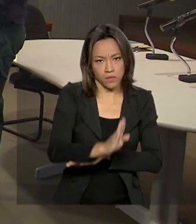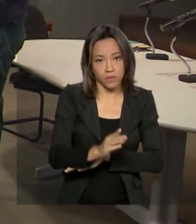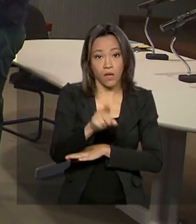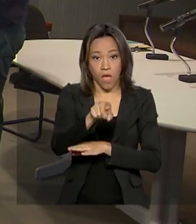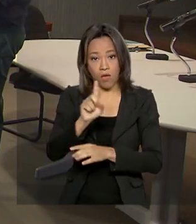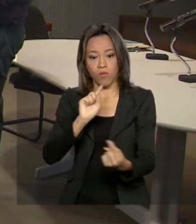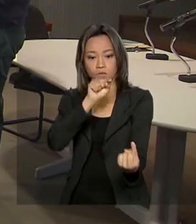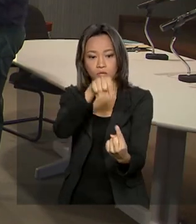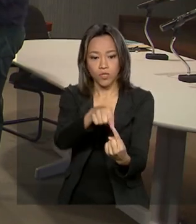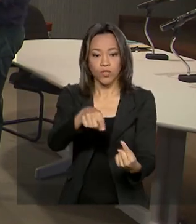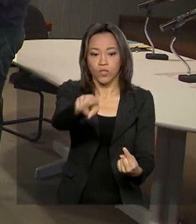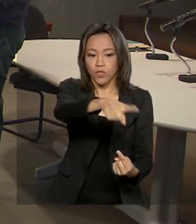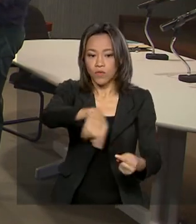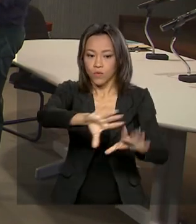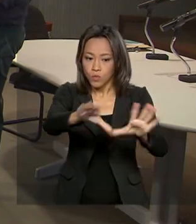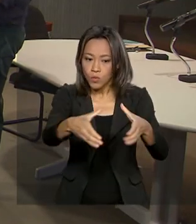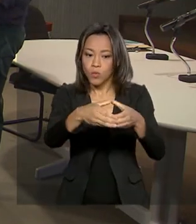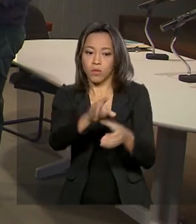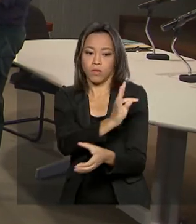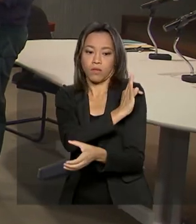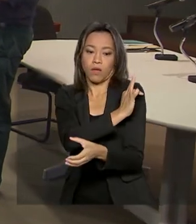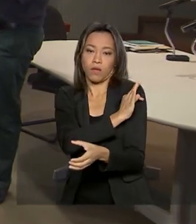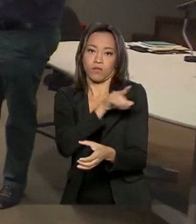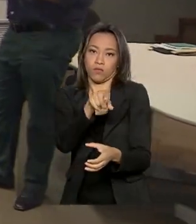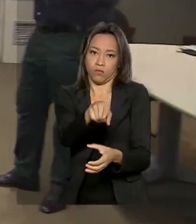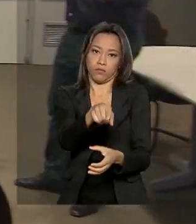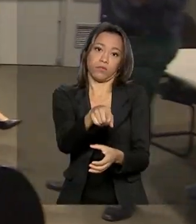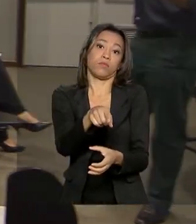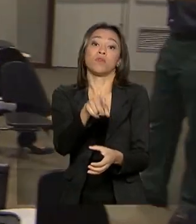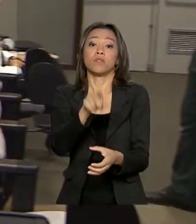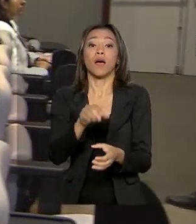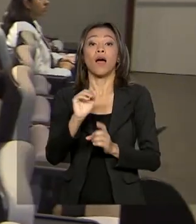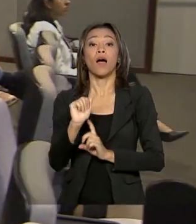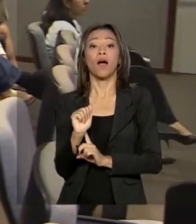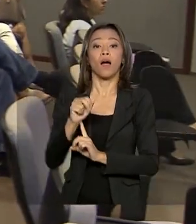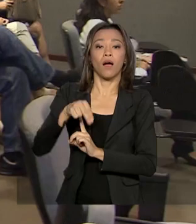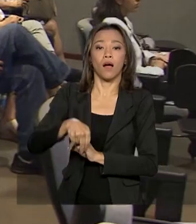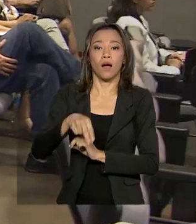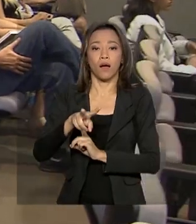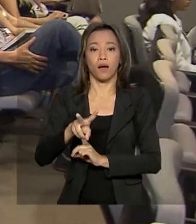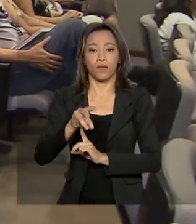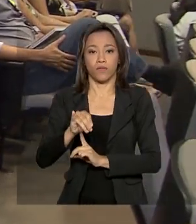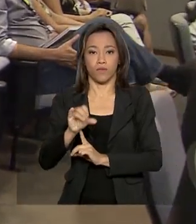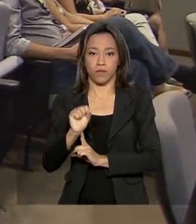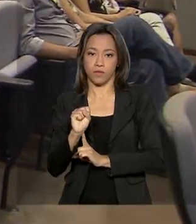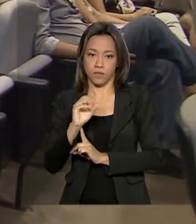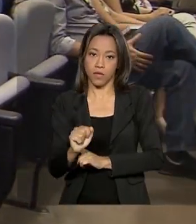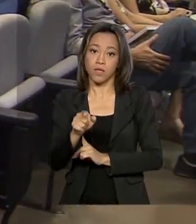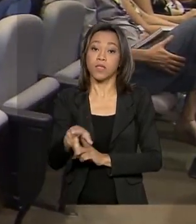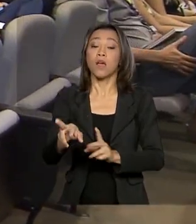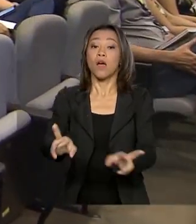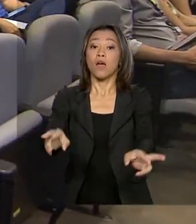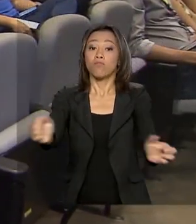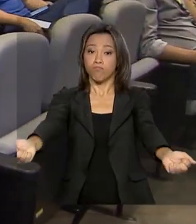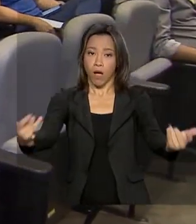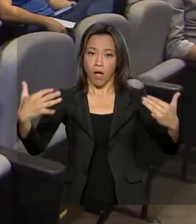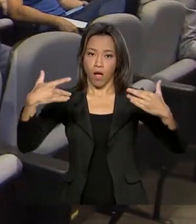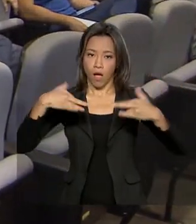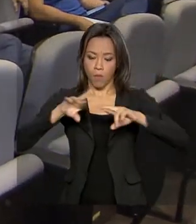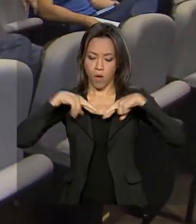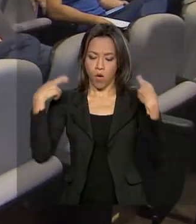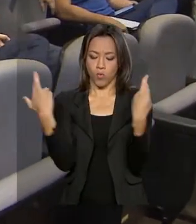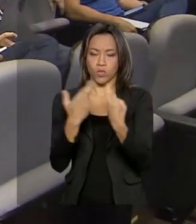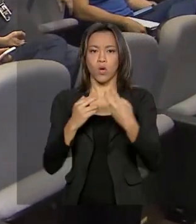objetivo dos técnicos da Anvisa, a Agência Nacional de Vigilância Sanitária, que se reuniram com representantes de companhias